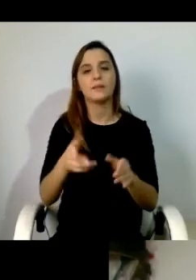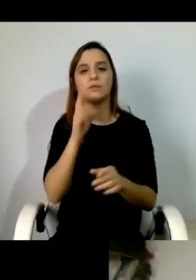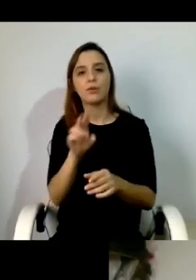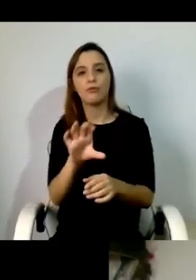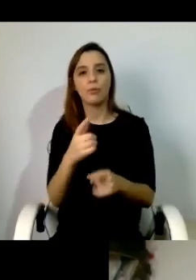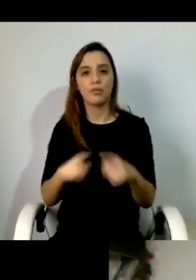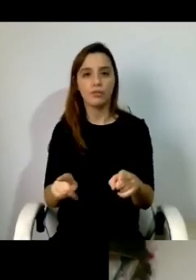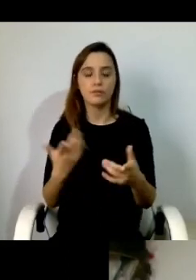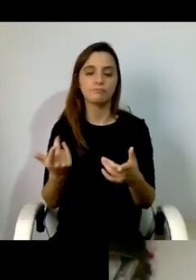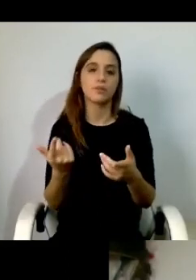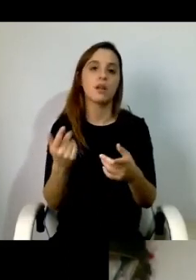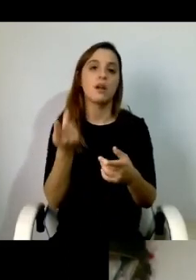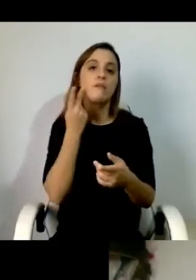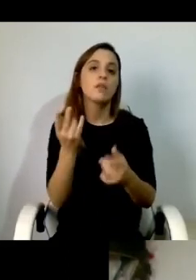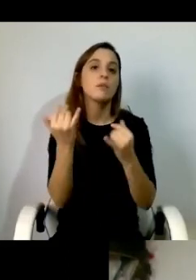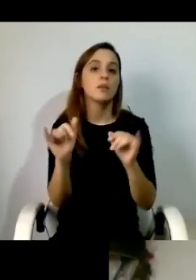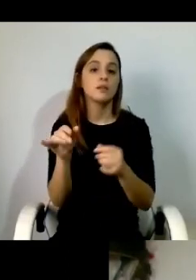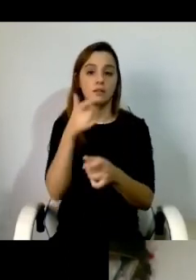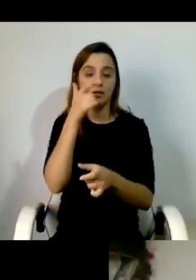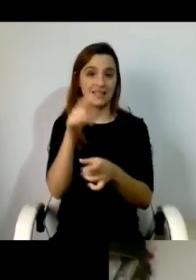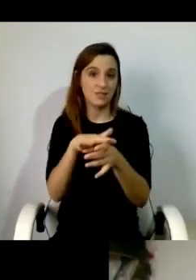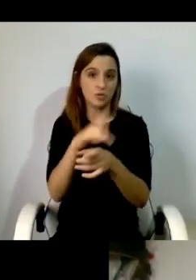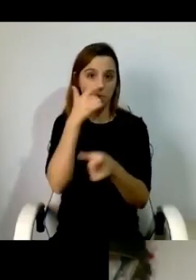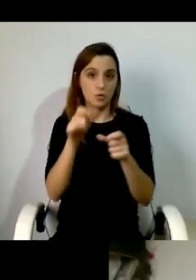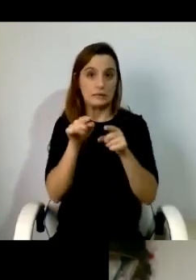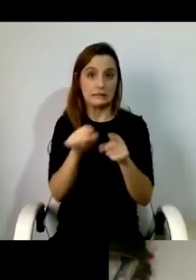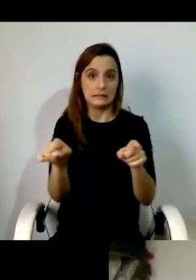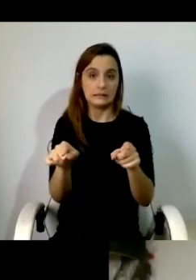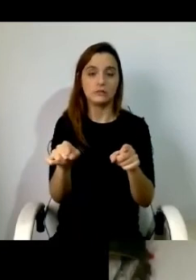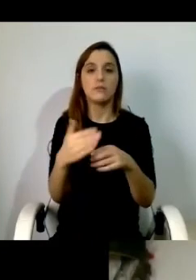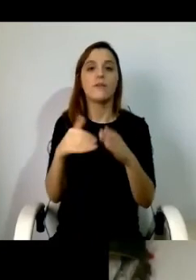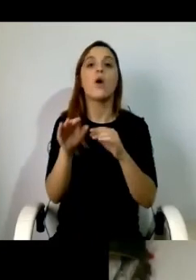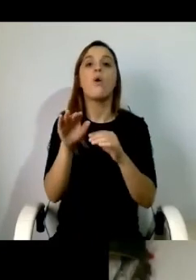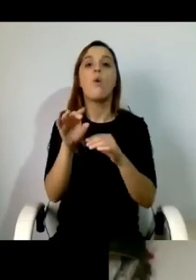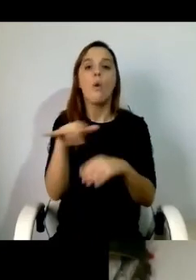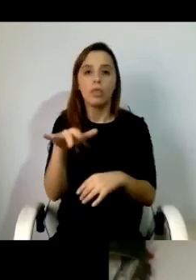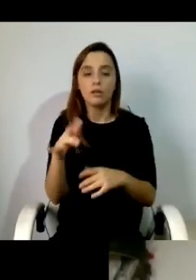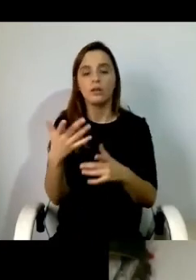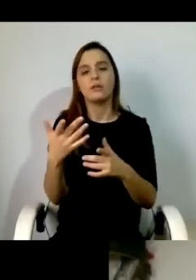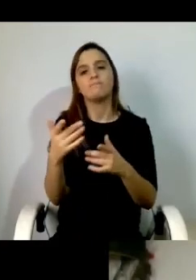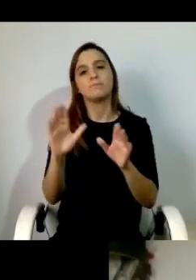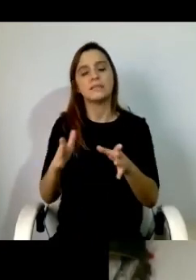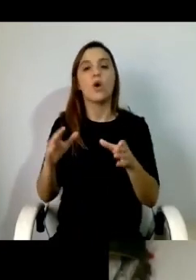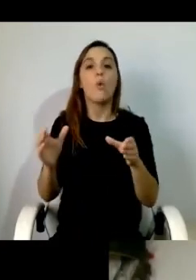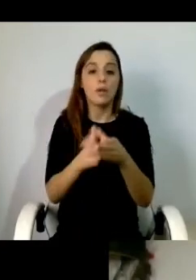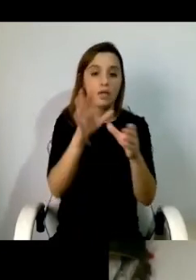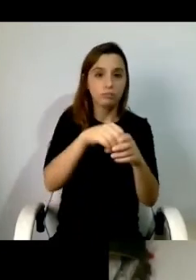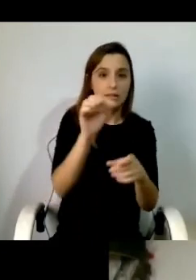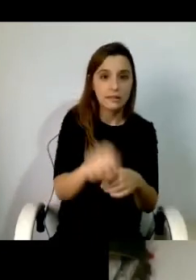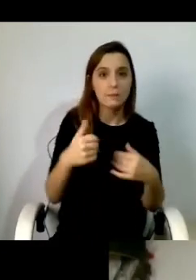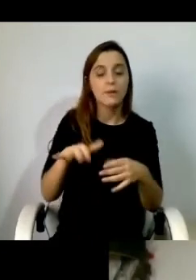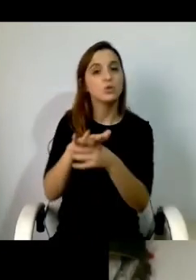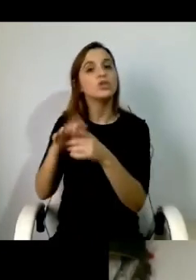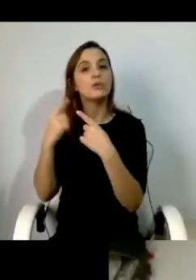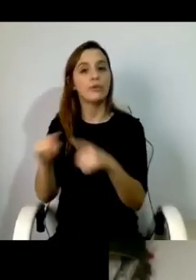apoio à vida independente no caso destas pessoas tem que ser sobretudo feito nos contextos na comunidade e menos porventura